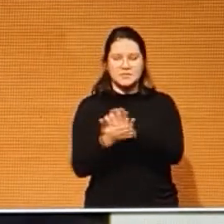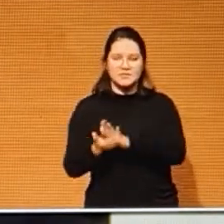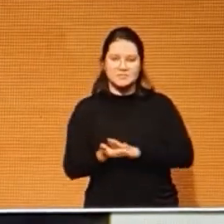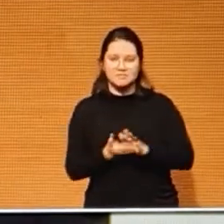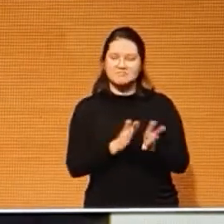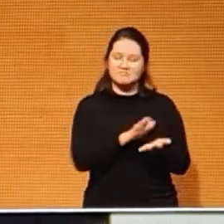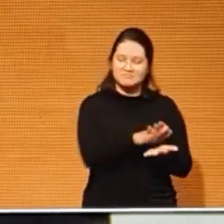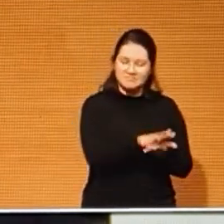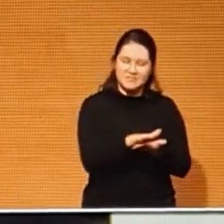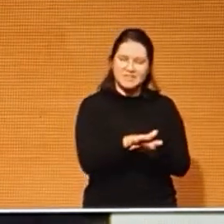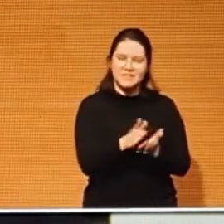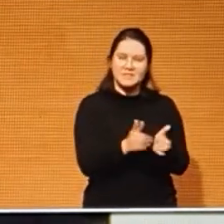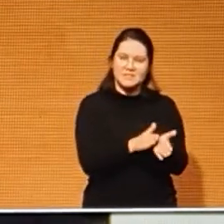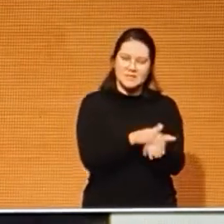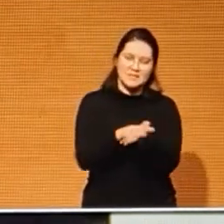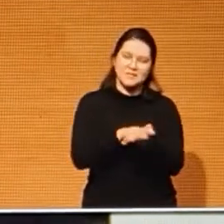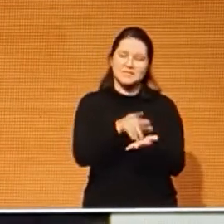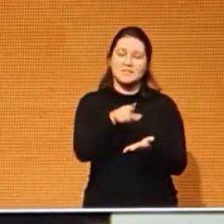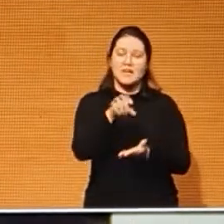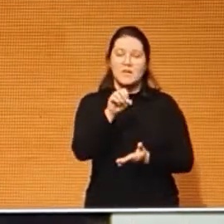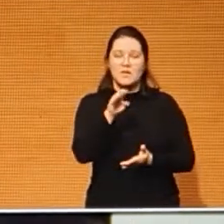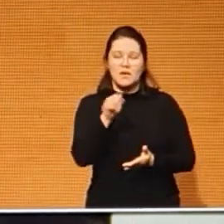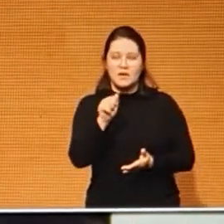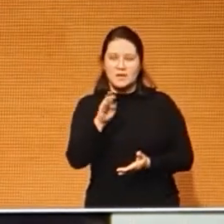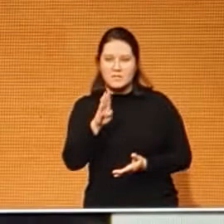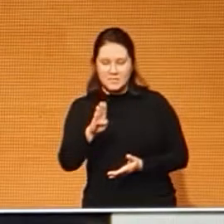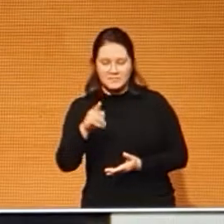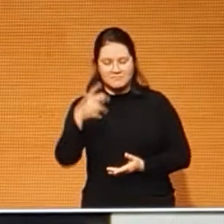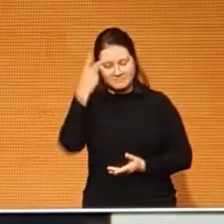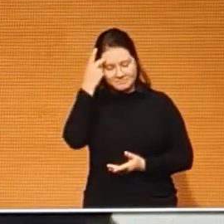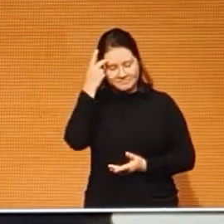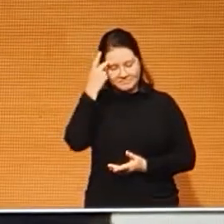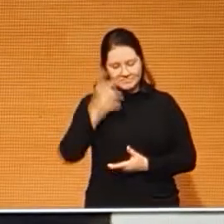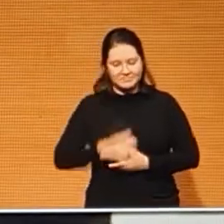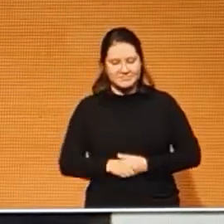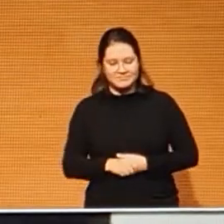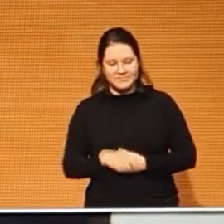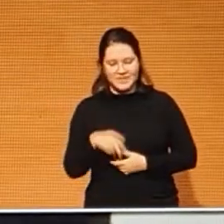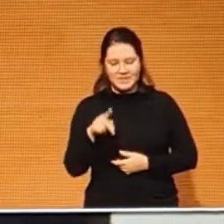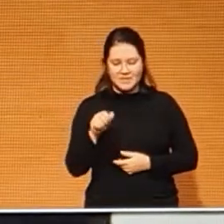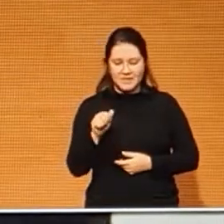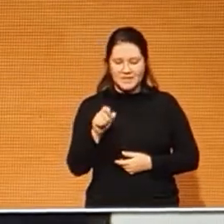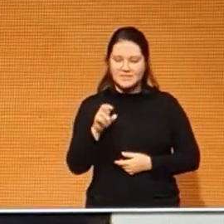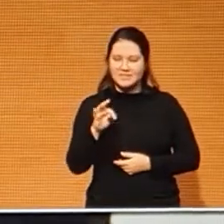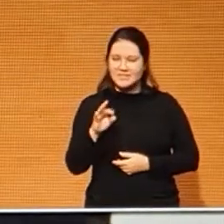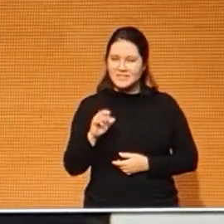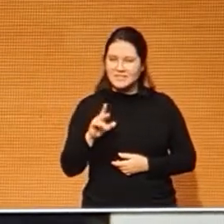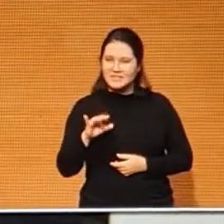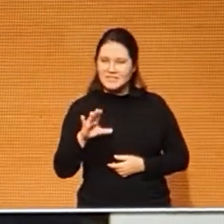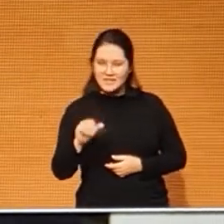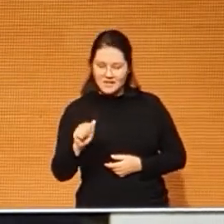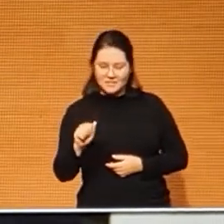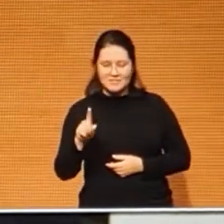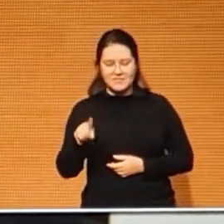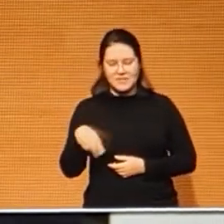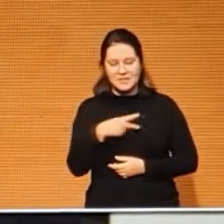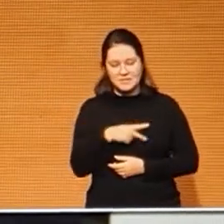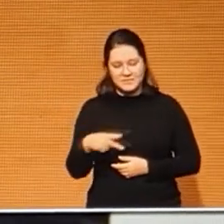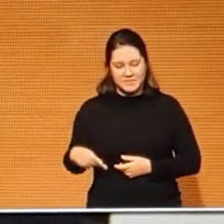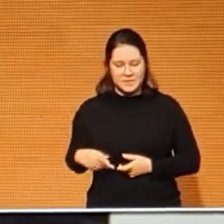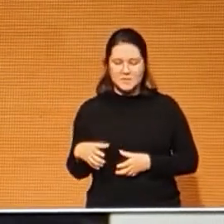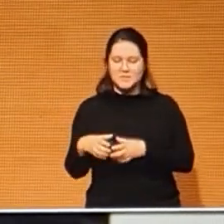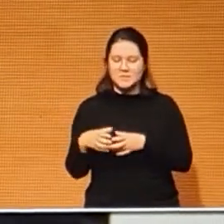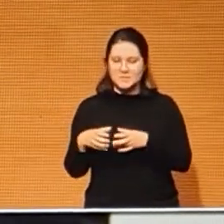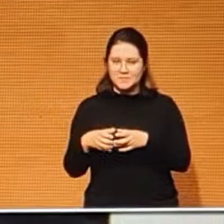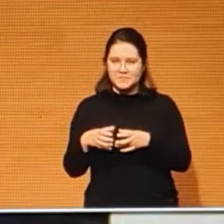Paulo, a pessoa da Procuradora do Estado de São Paulo, minha amiga, colega, Patrícia Massa, presidente da Comissão Estadual da